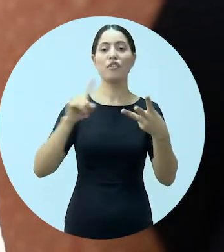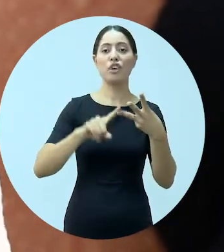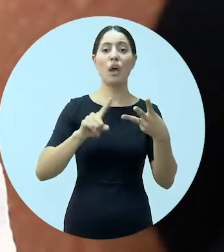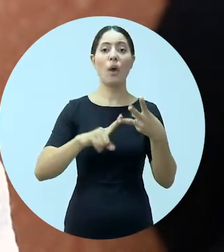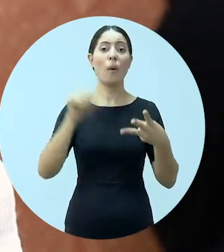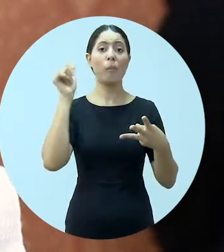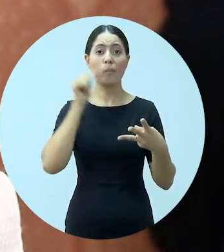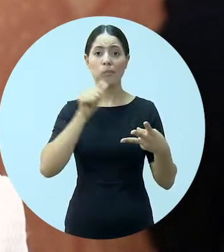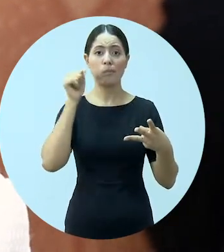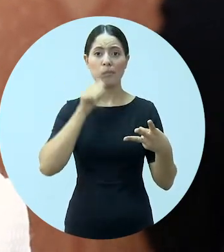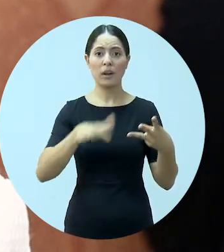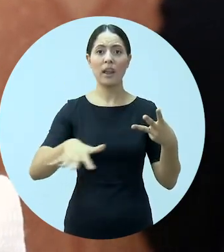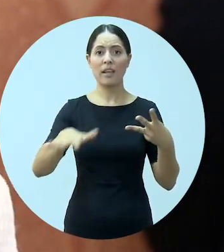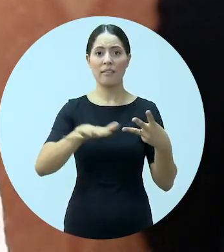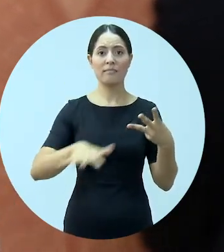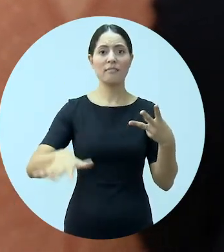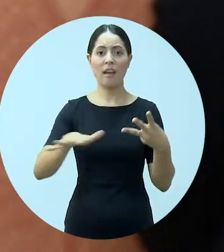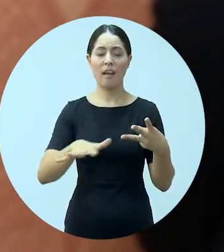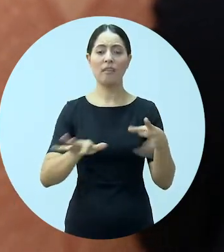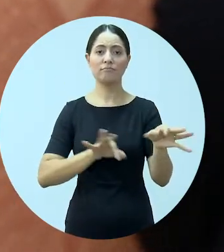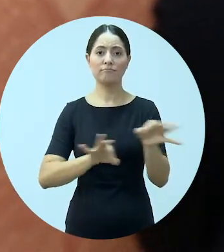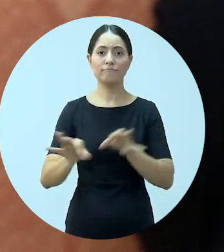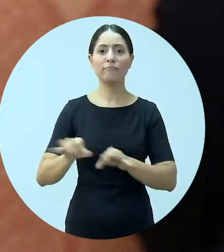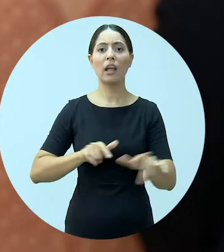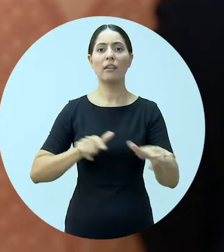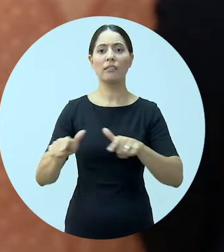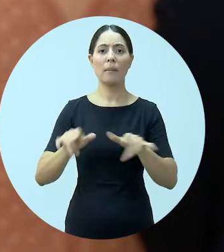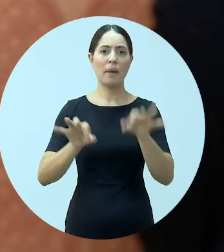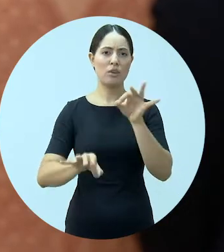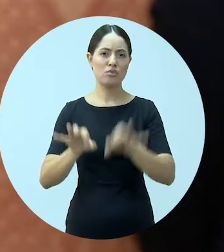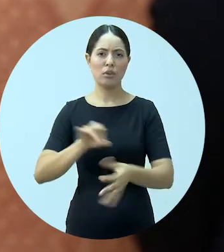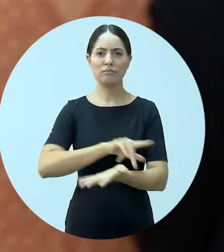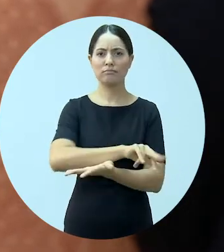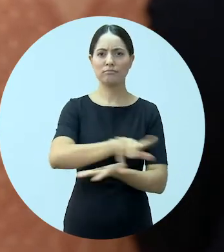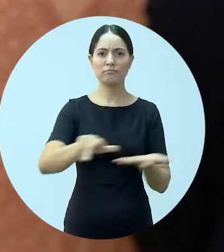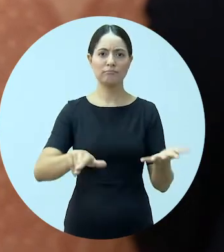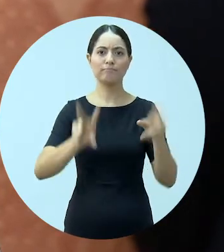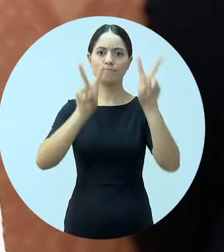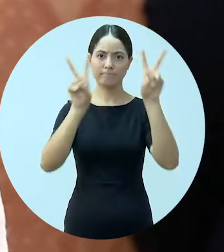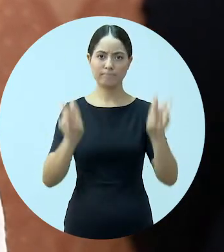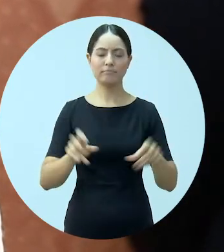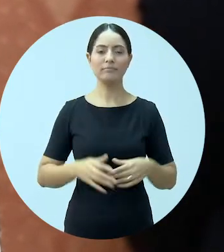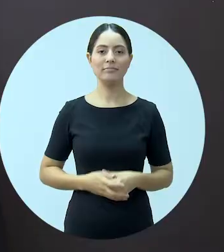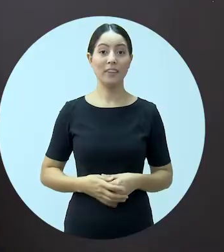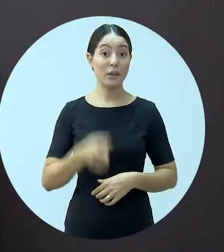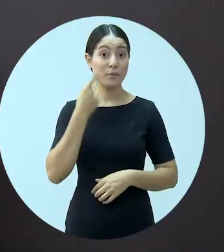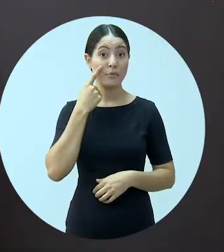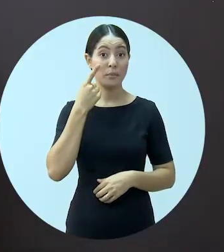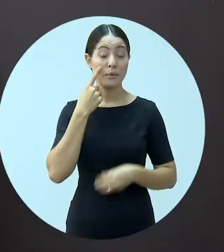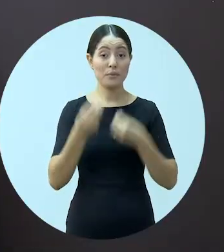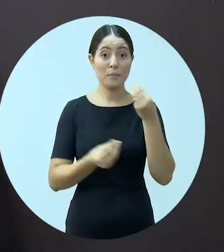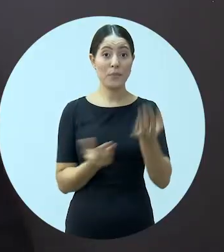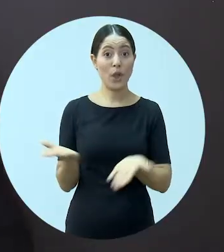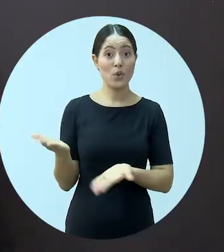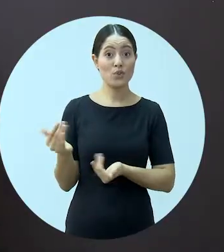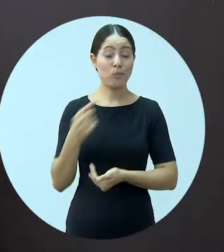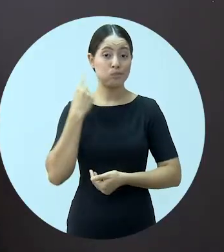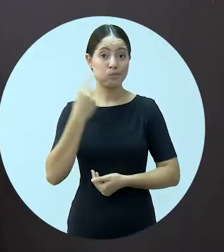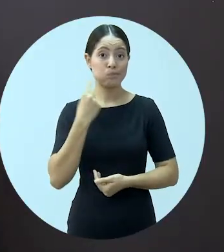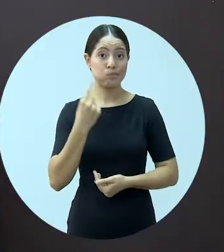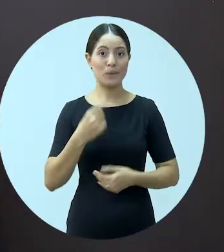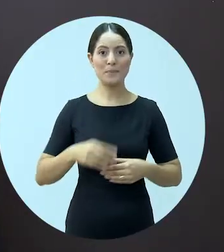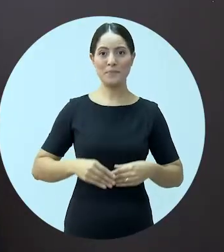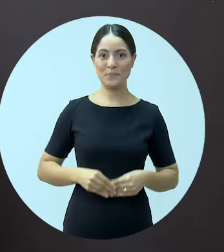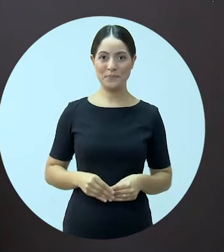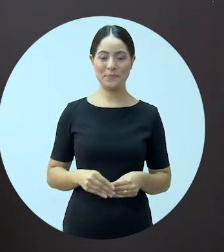Tribunal, a Mulher no Judiciário, enfim, com várias temáticas que envolvam o gênero feminino. Vamos conferir o quadro